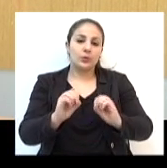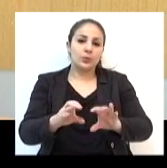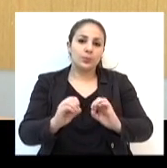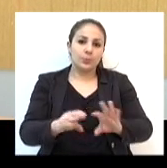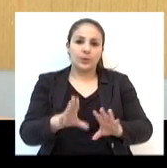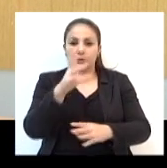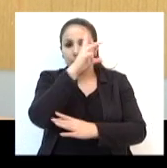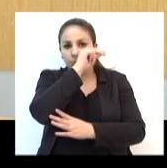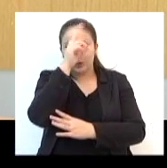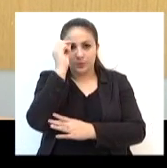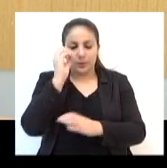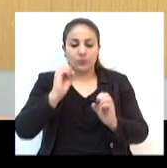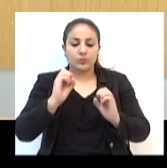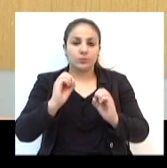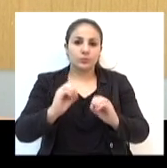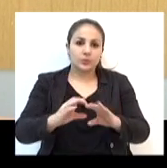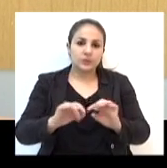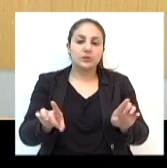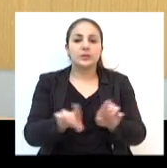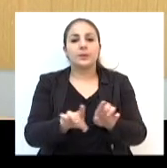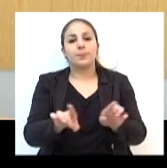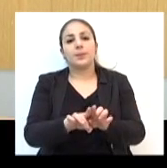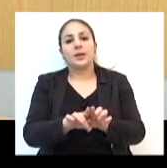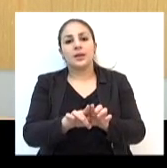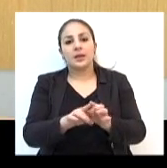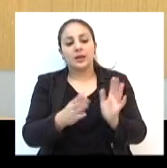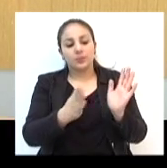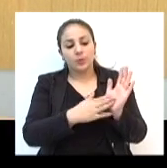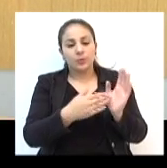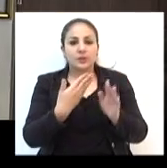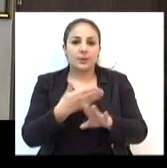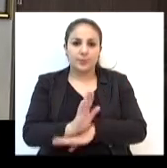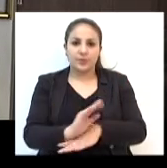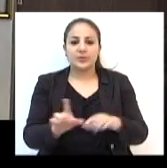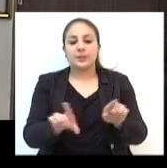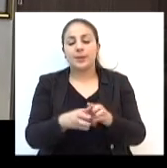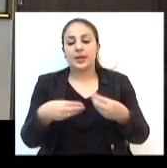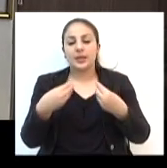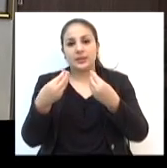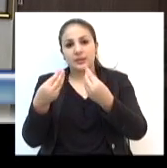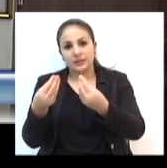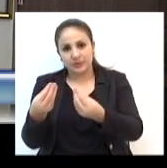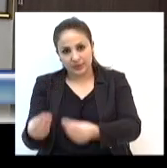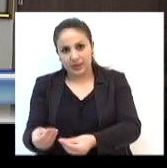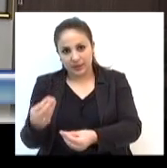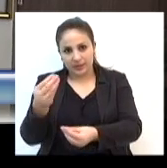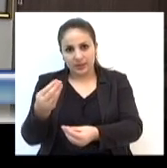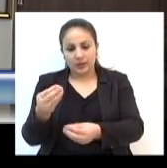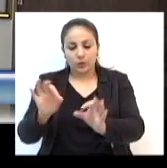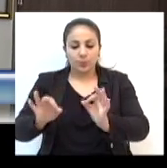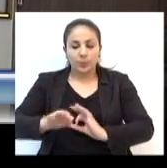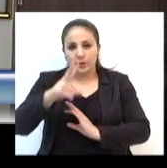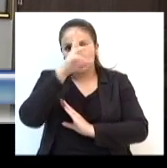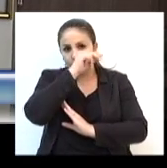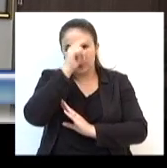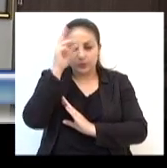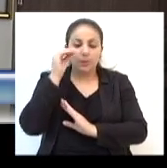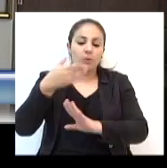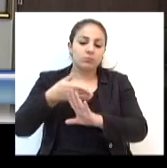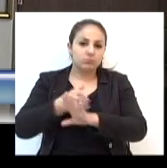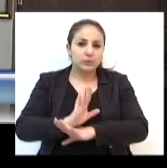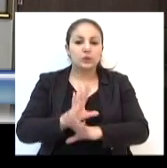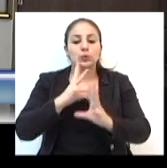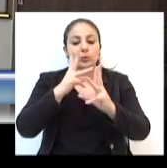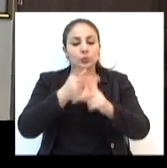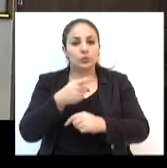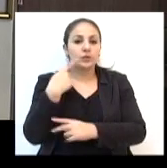Educação com as emendas aprovadas. Confira. A entrega do Plano Municipal aprovado por todos